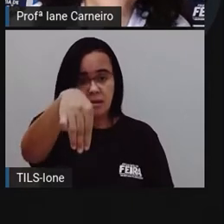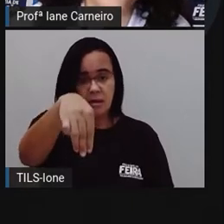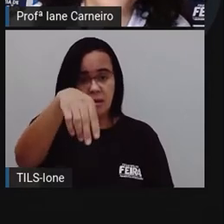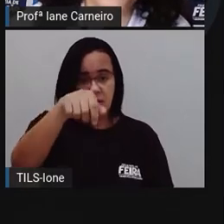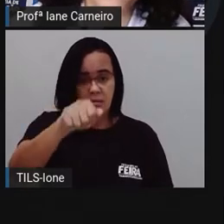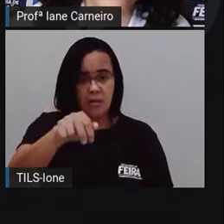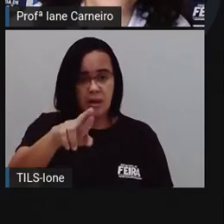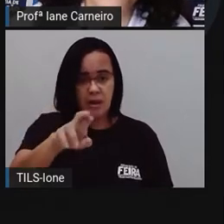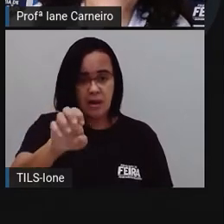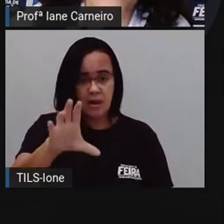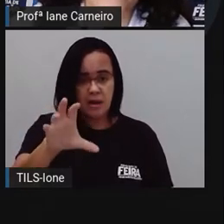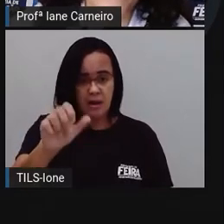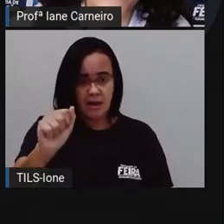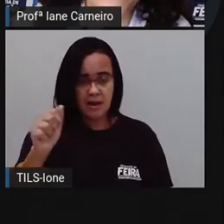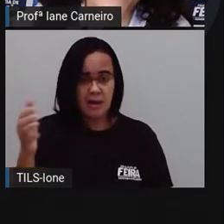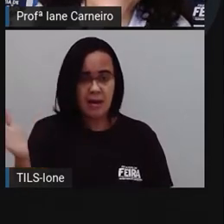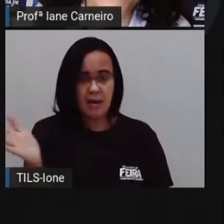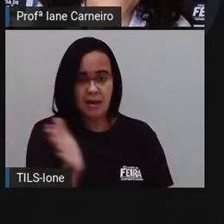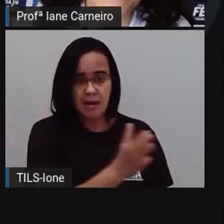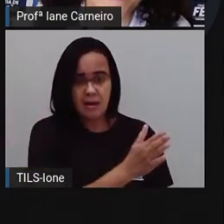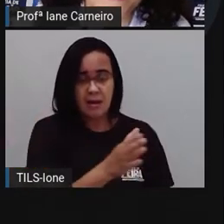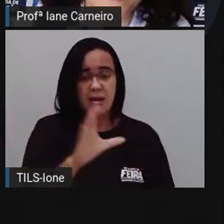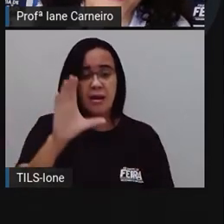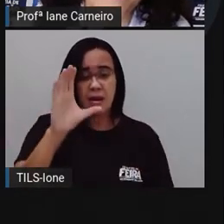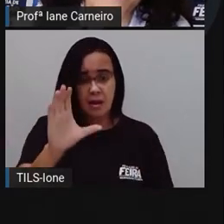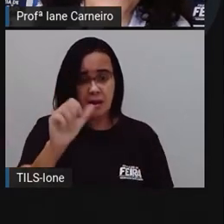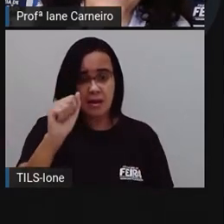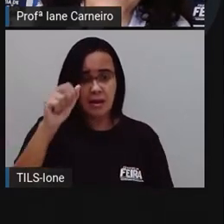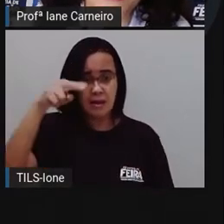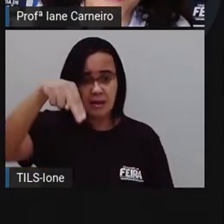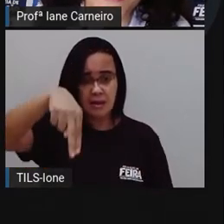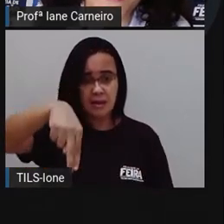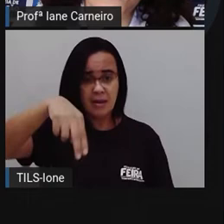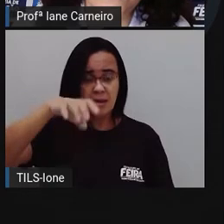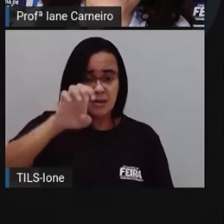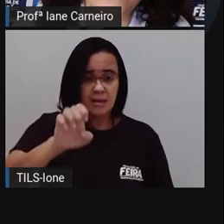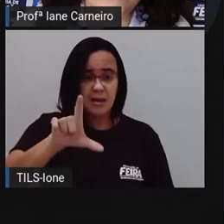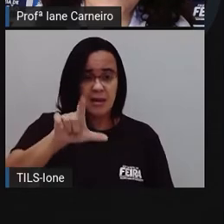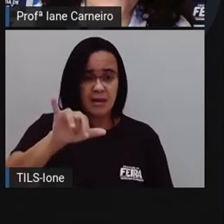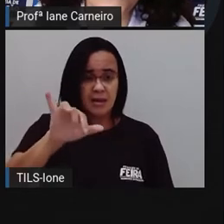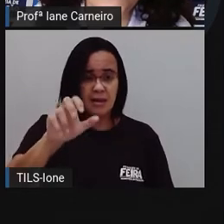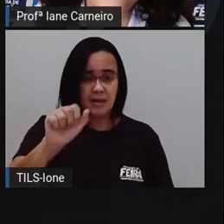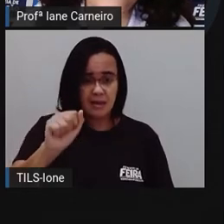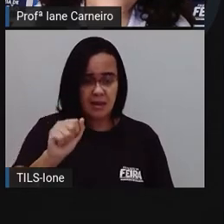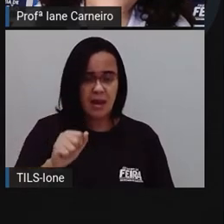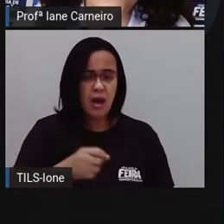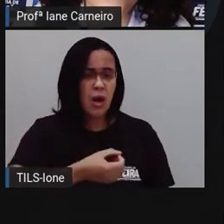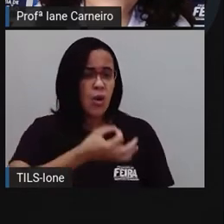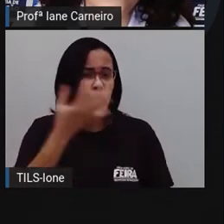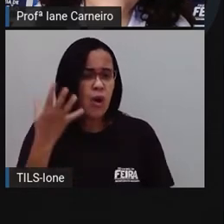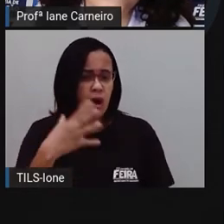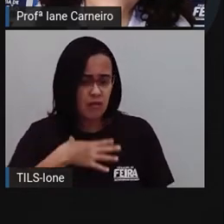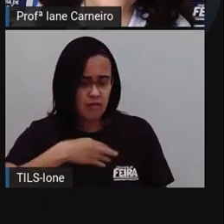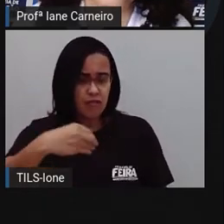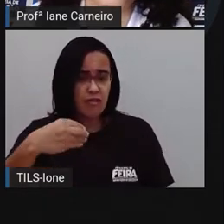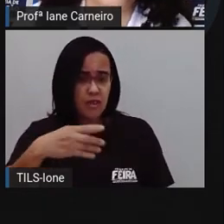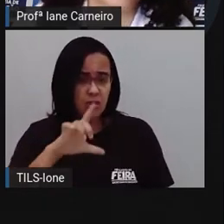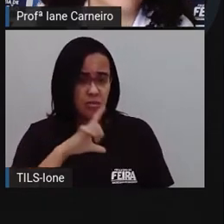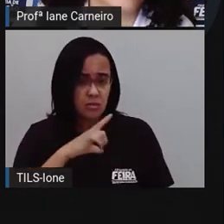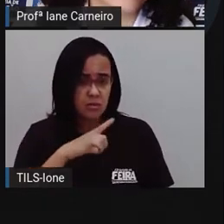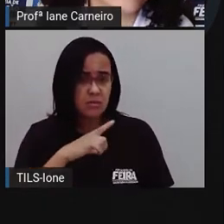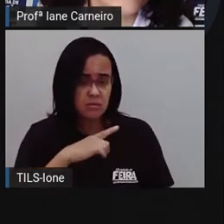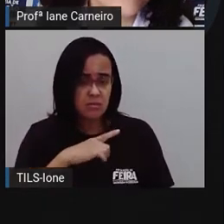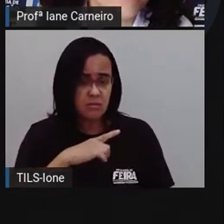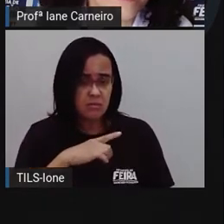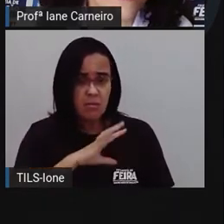Olha aqui o nome dela, marreca caneleira. Essa mocinha aqui, ó. Quantos filhotes a